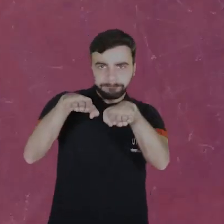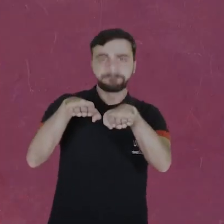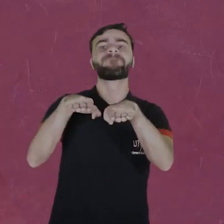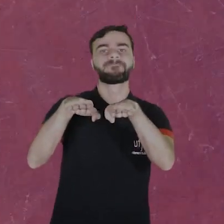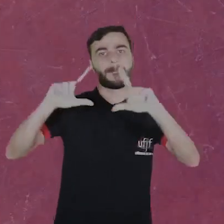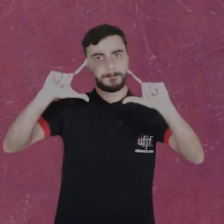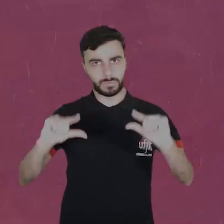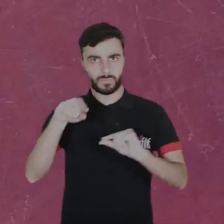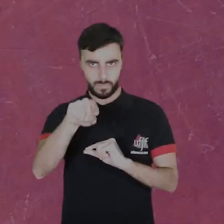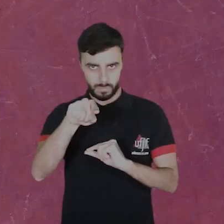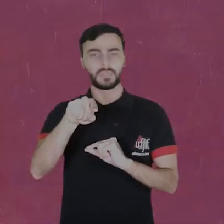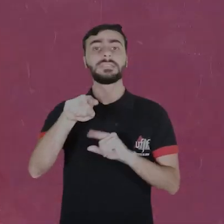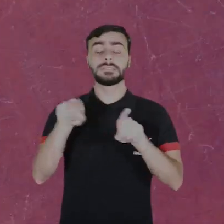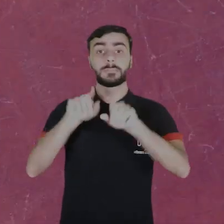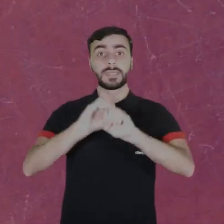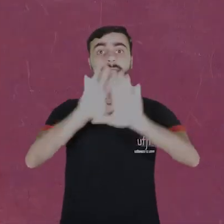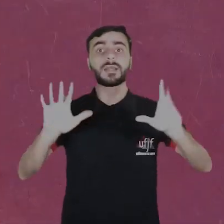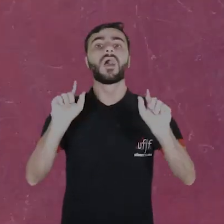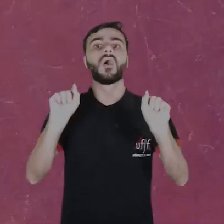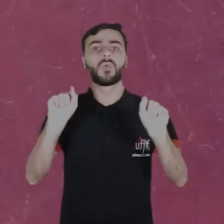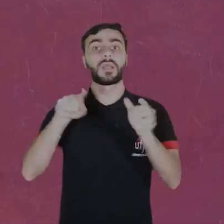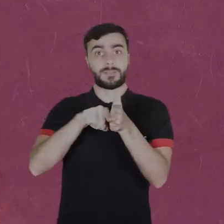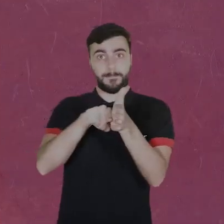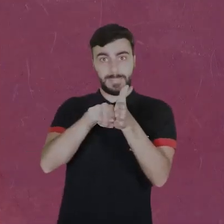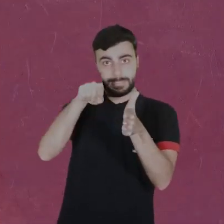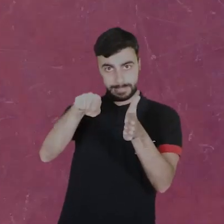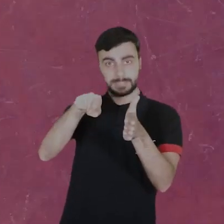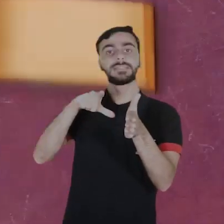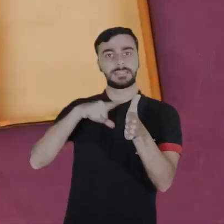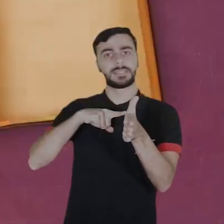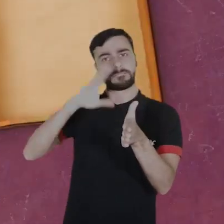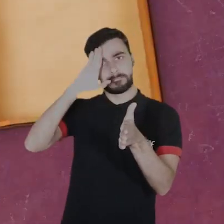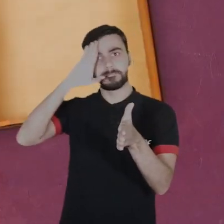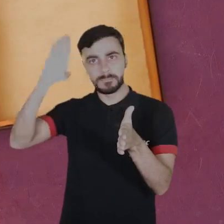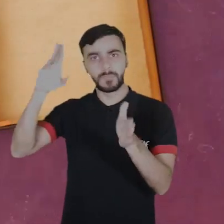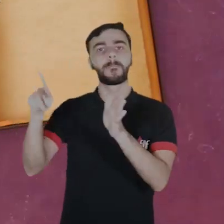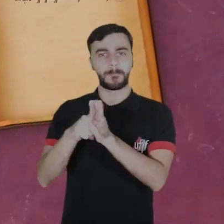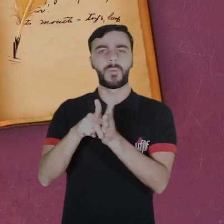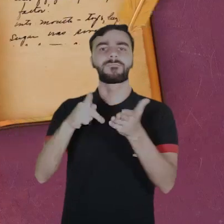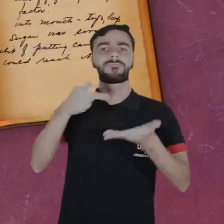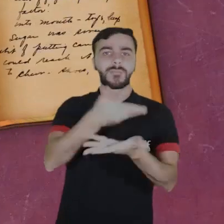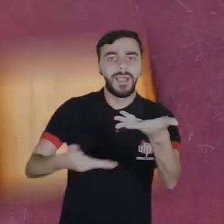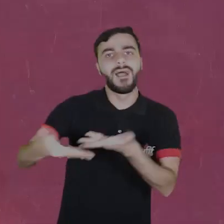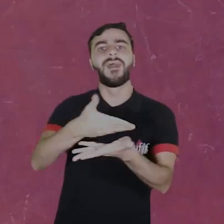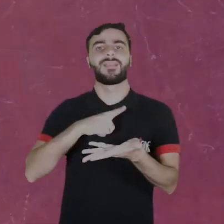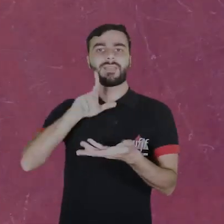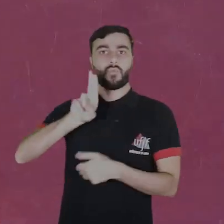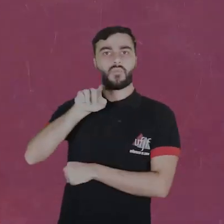e uma característica muito clara é que a nossa pesquisa tem sempre uma perspectiva de ser muito aplicada. Então a gente